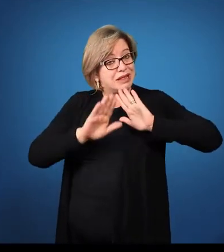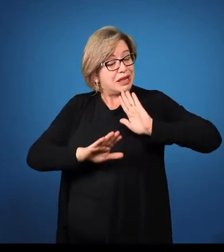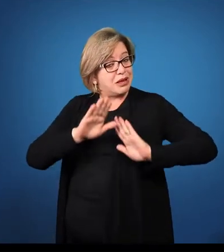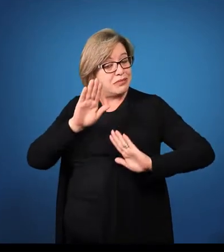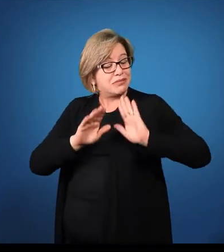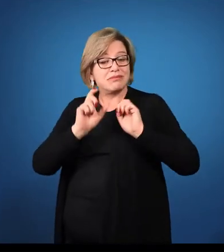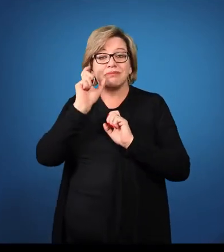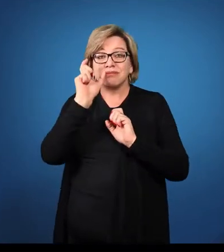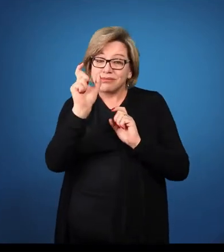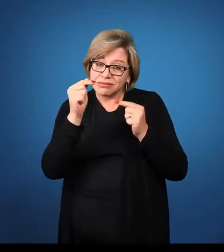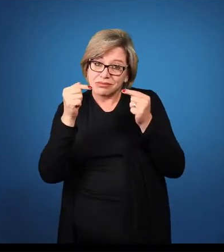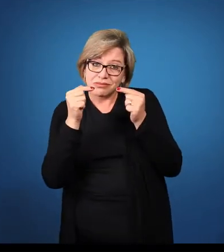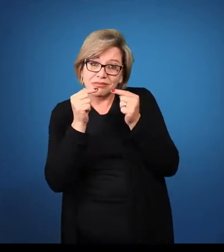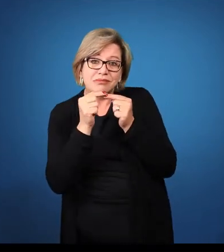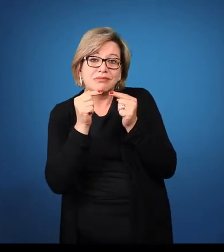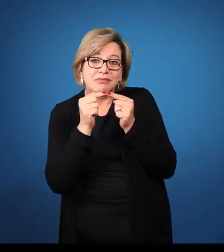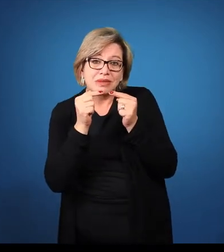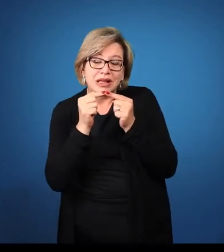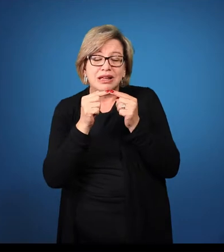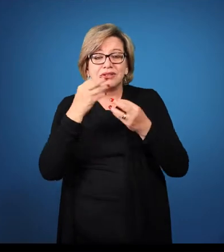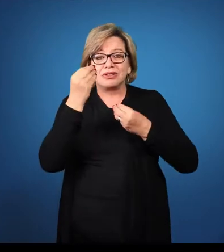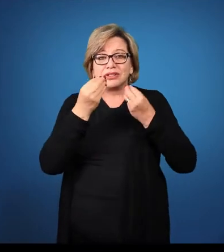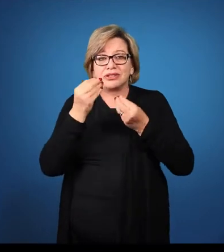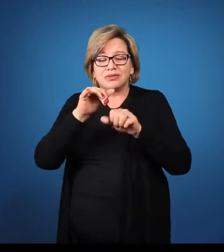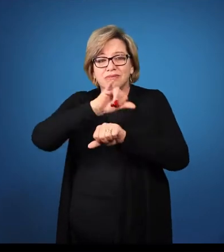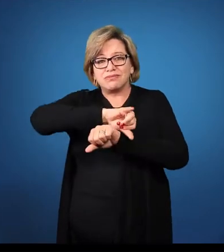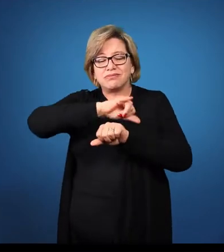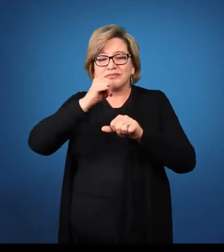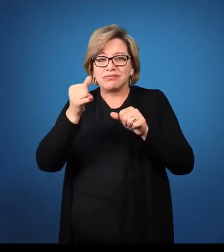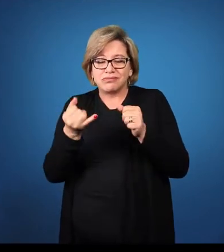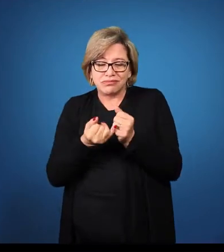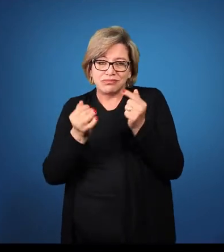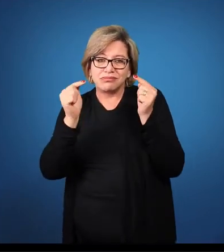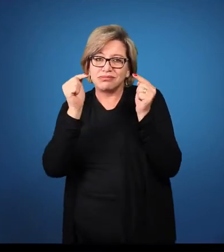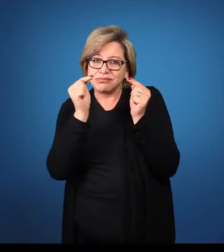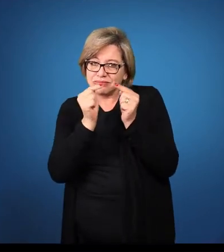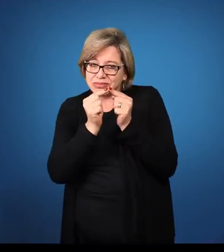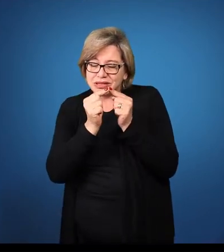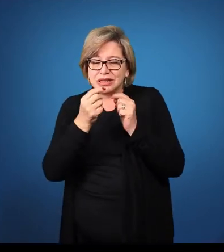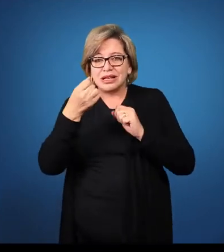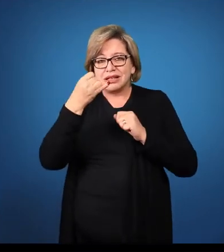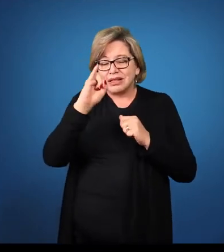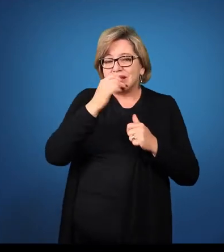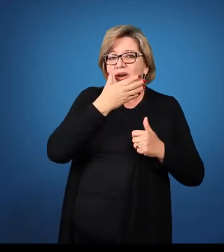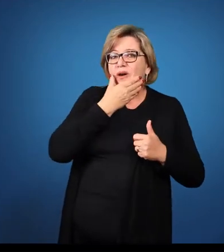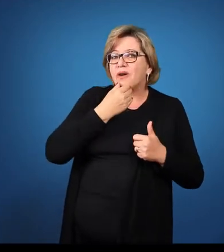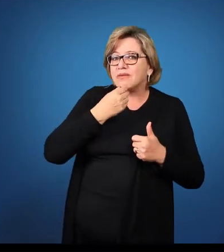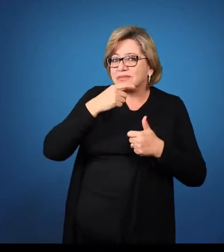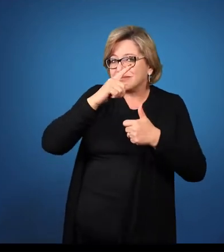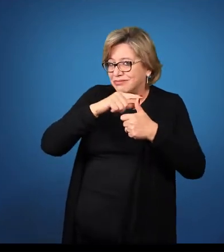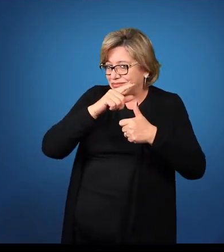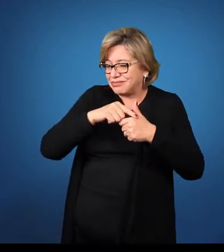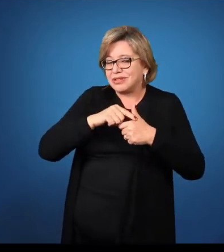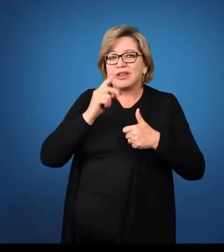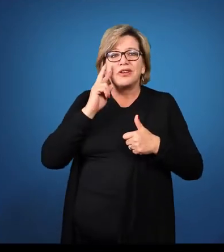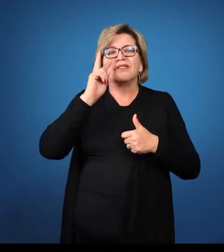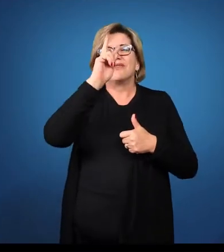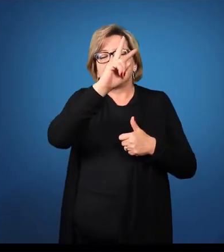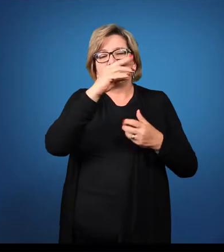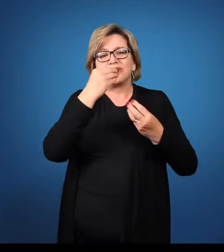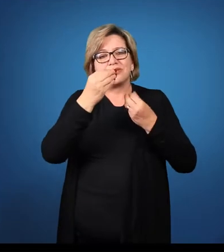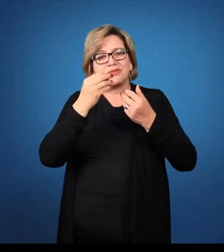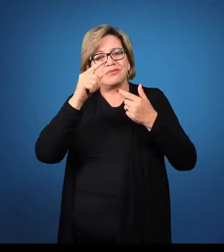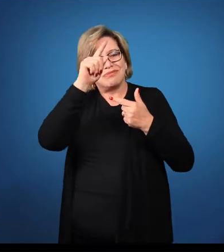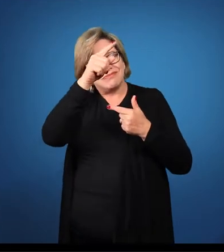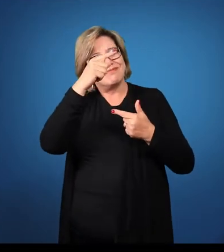substantivo a que o adjetivo se refere. Se for masculino, será dessa forma. Se for